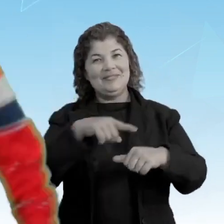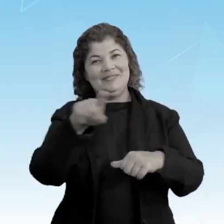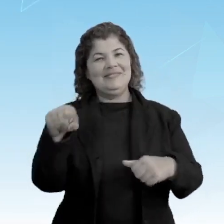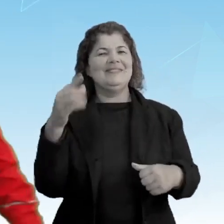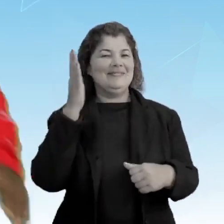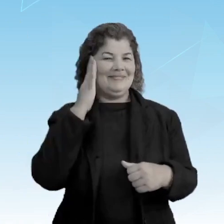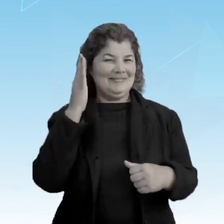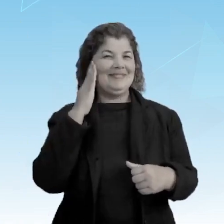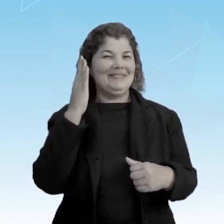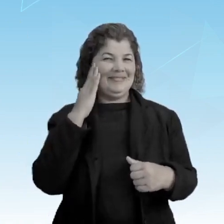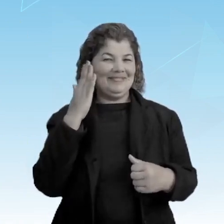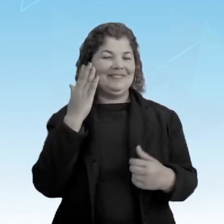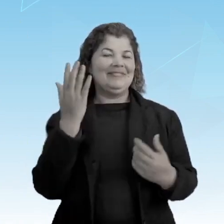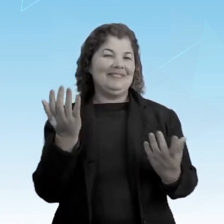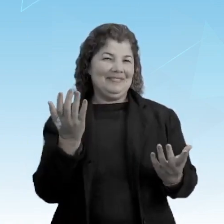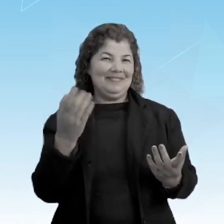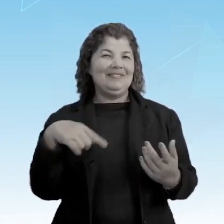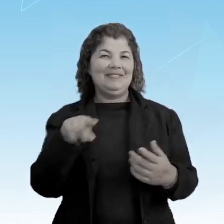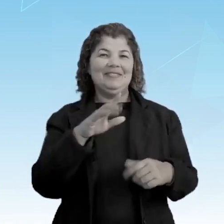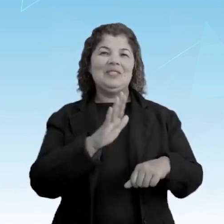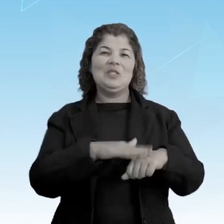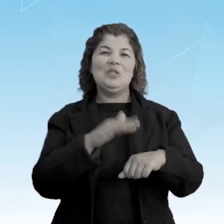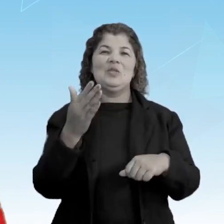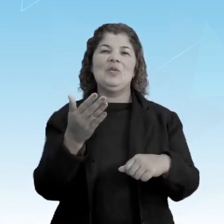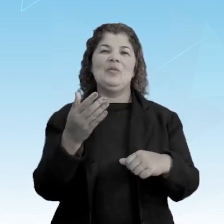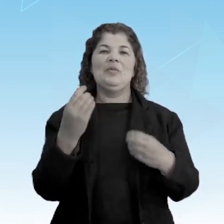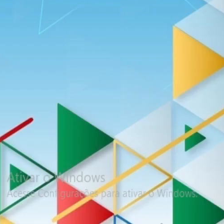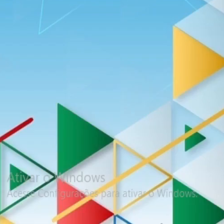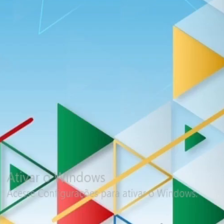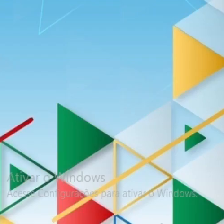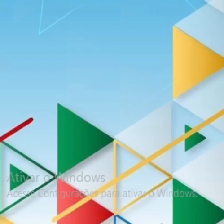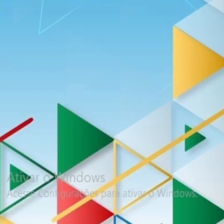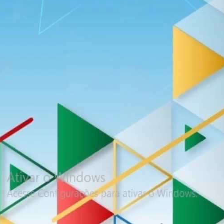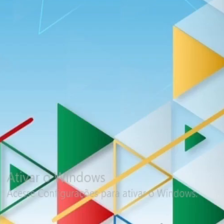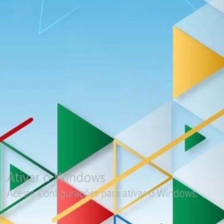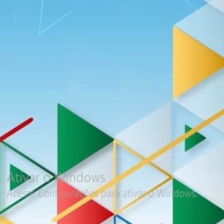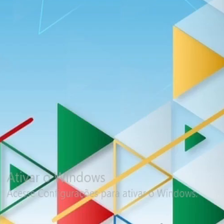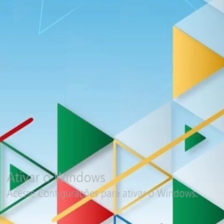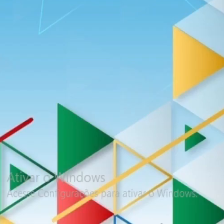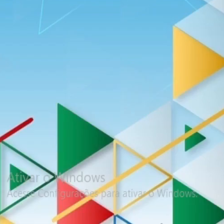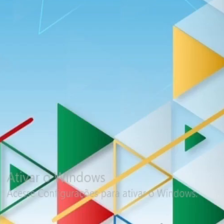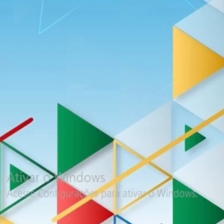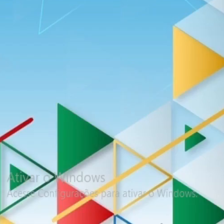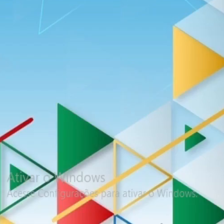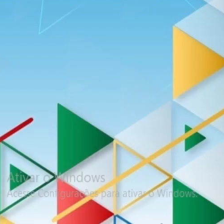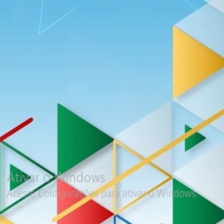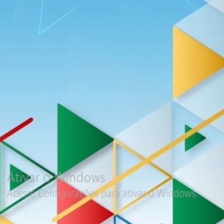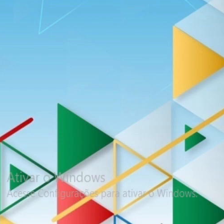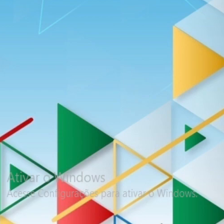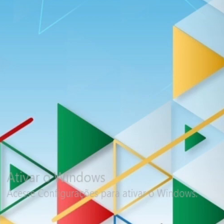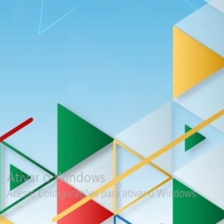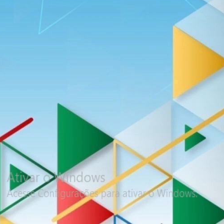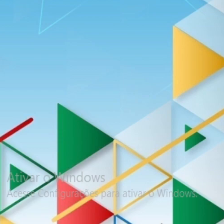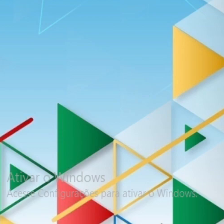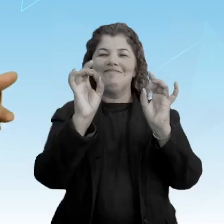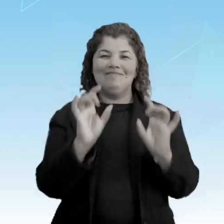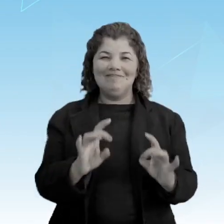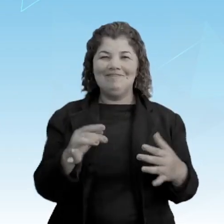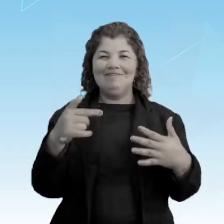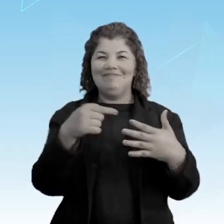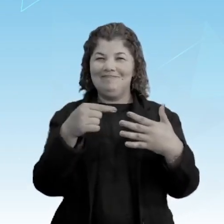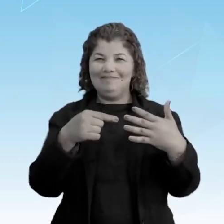entenderem, quiserem, sobre a independência do Brasil e suas especificidades.